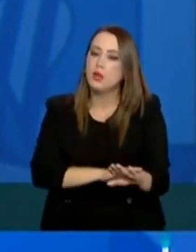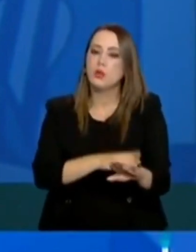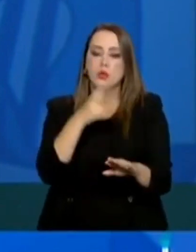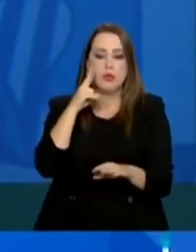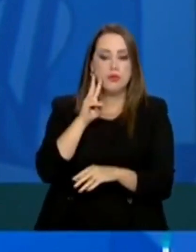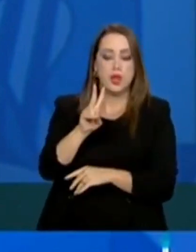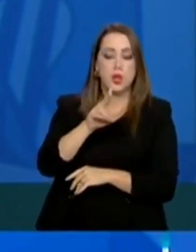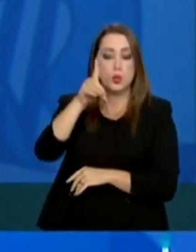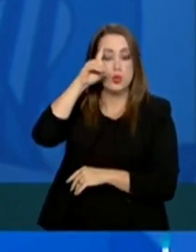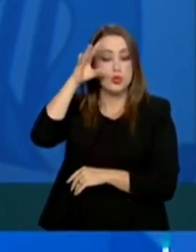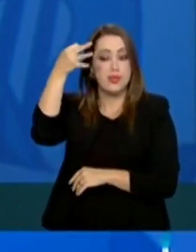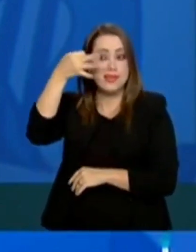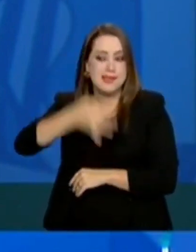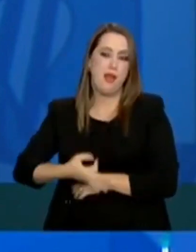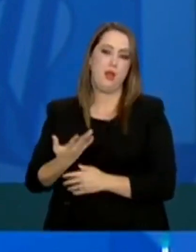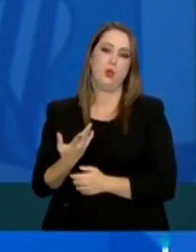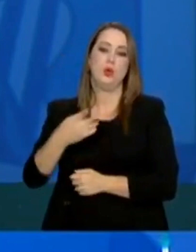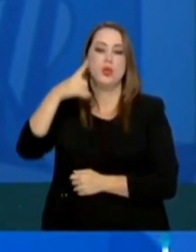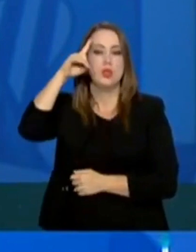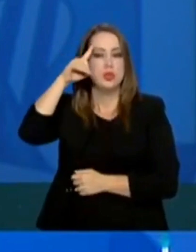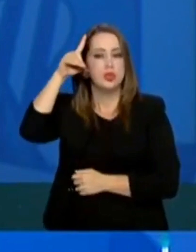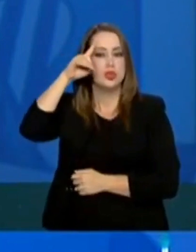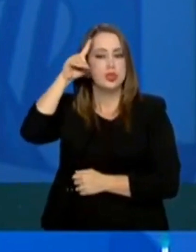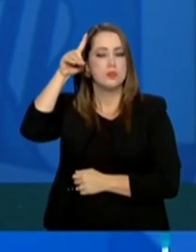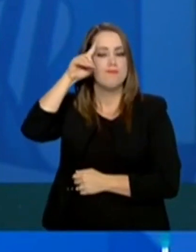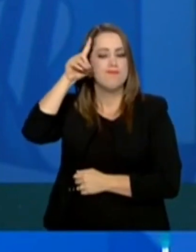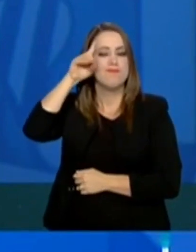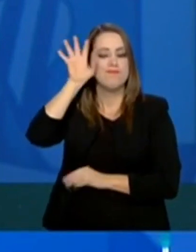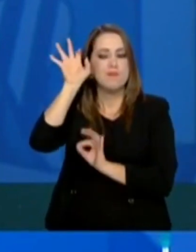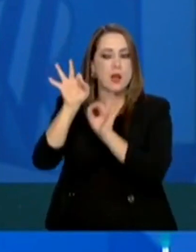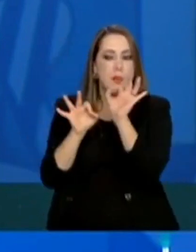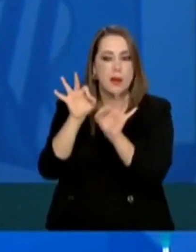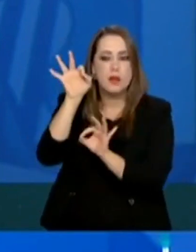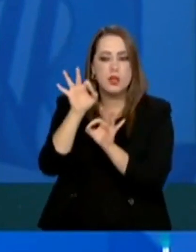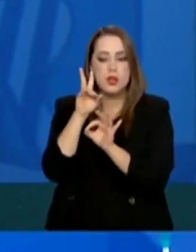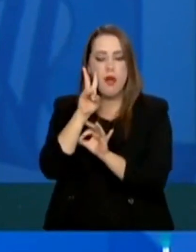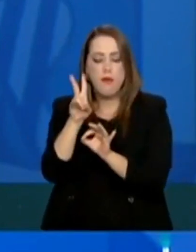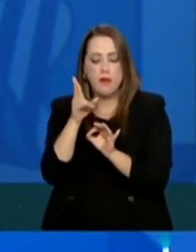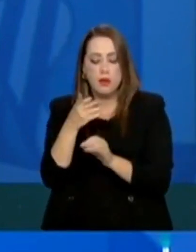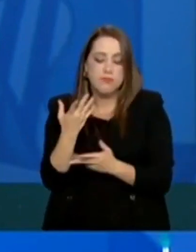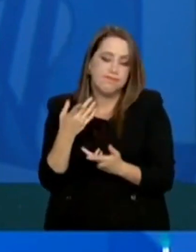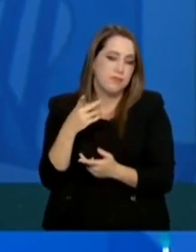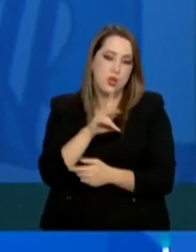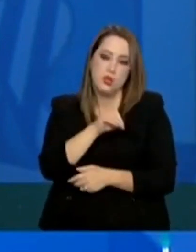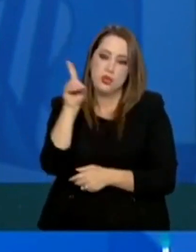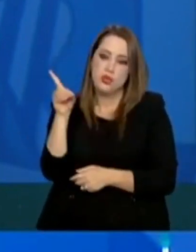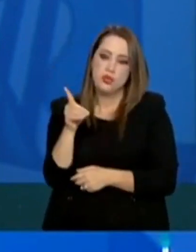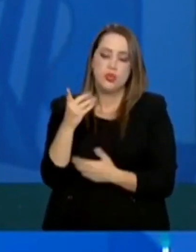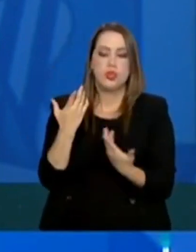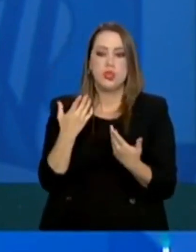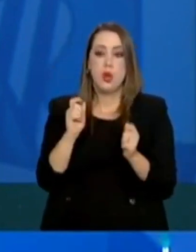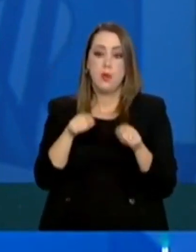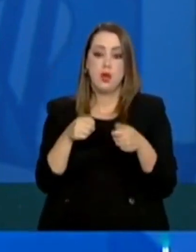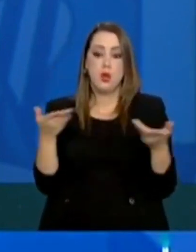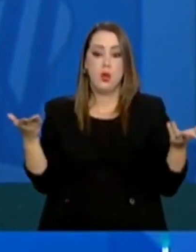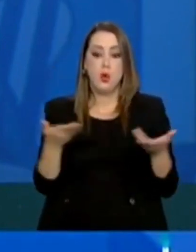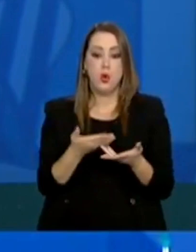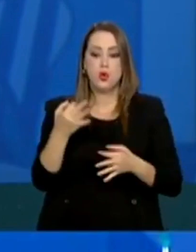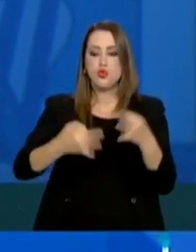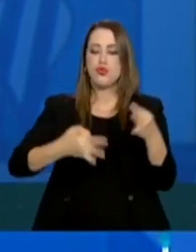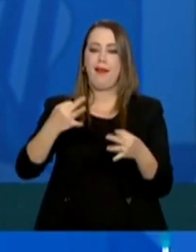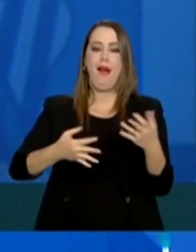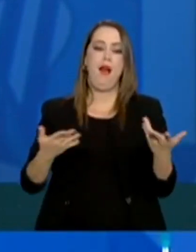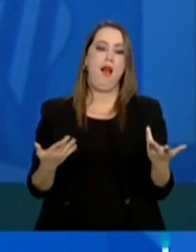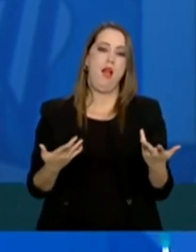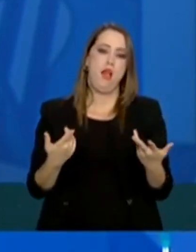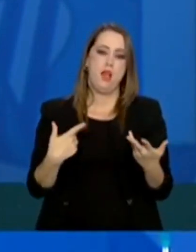liberação na hora certa, entendeu? É isso que eu estou te falando. A gente tem que definir isso no dia a dia. Essa capacidade de julgar e tomar a